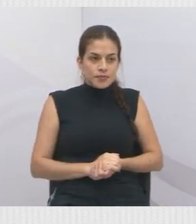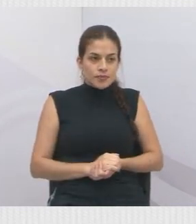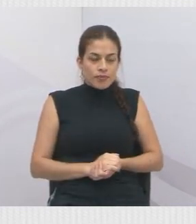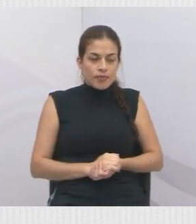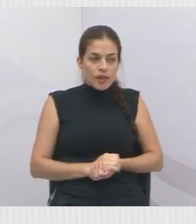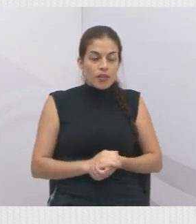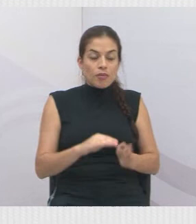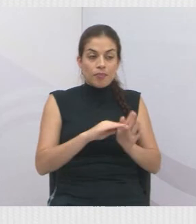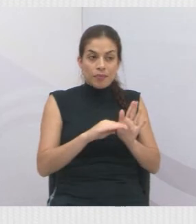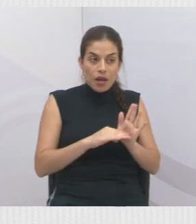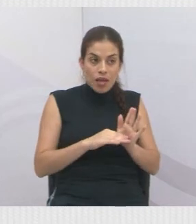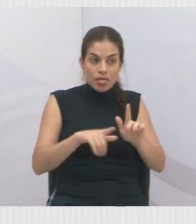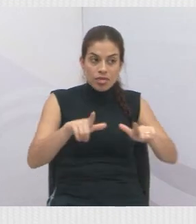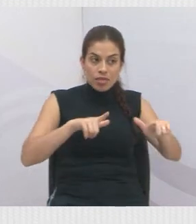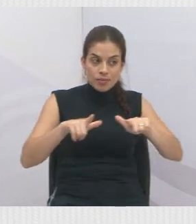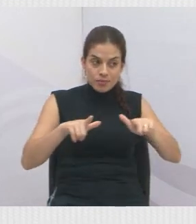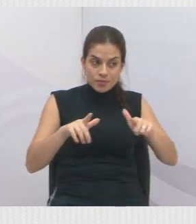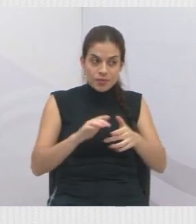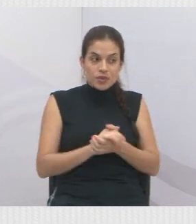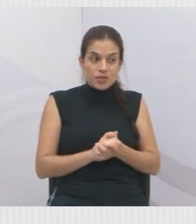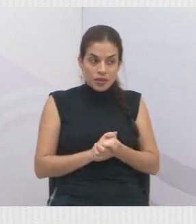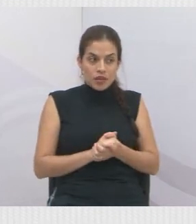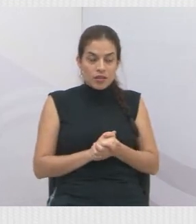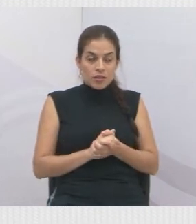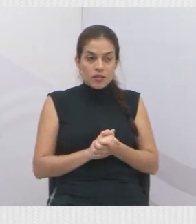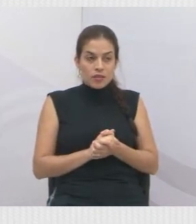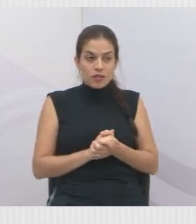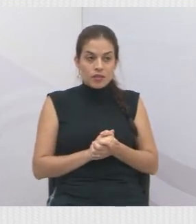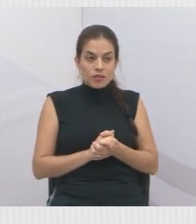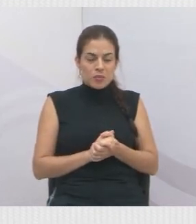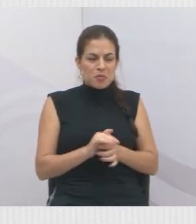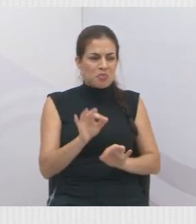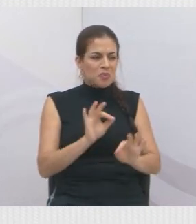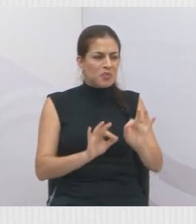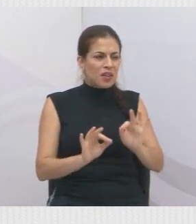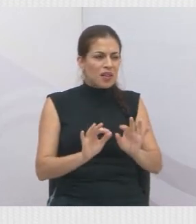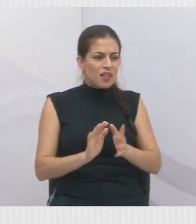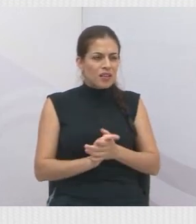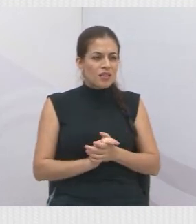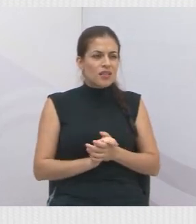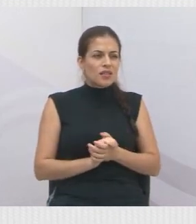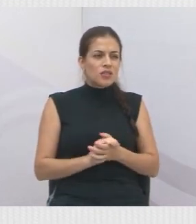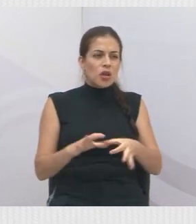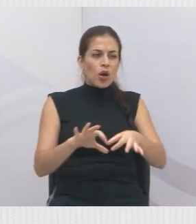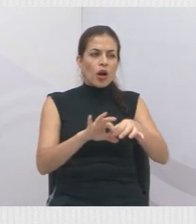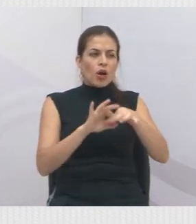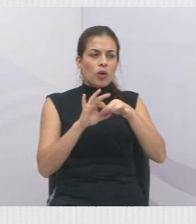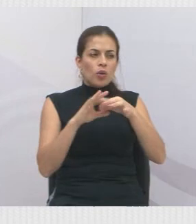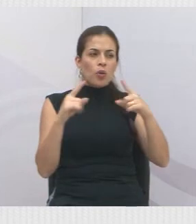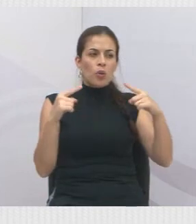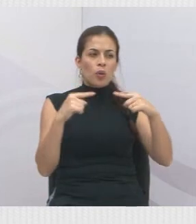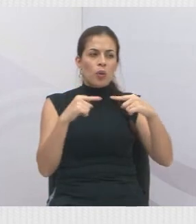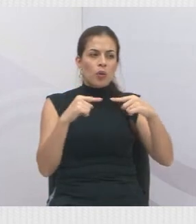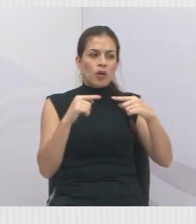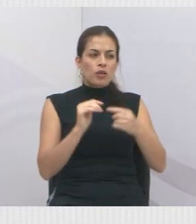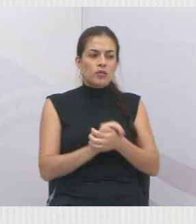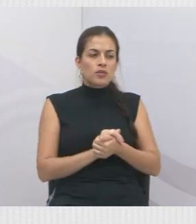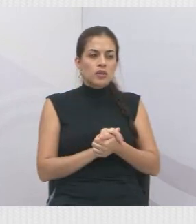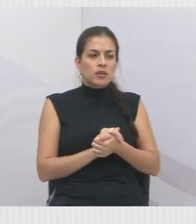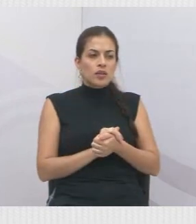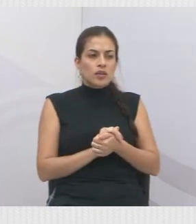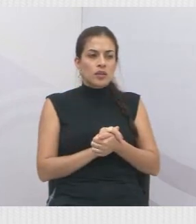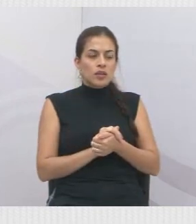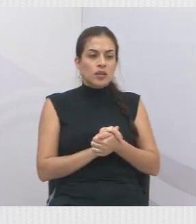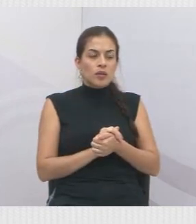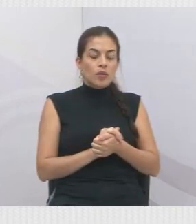empregado. É uma nova modalidade de acordo, não havia previsão na Série T, com a reforma trabalhista passou a ter, mas